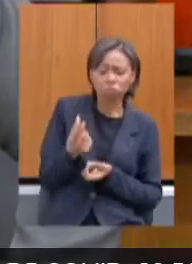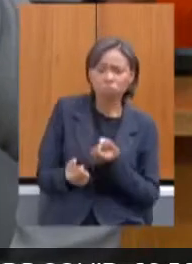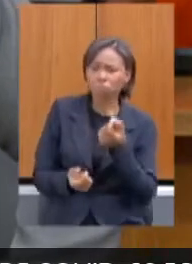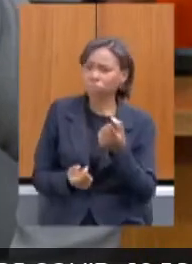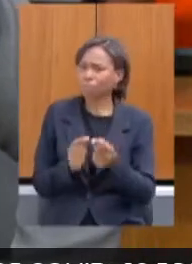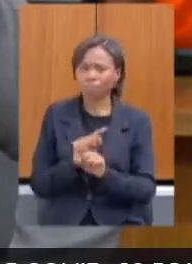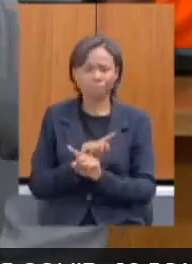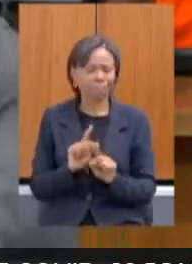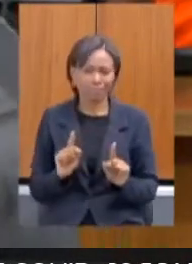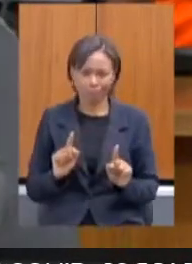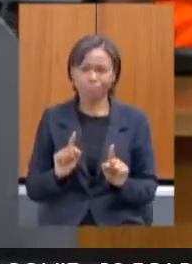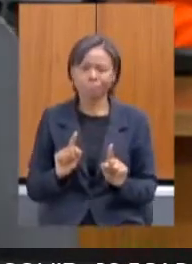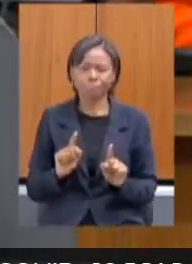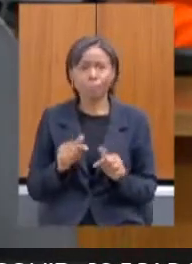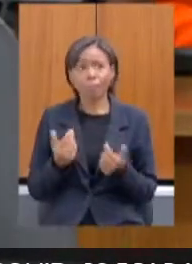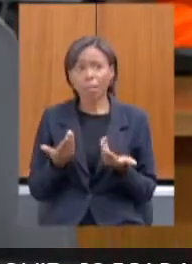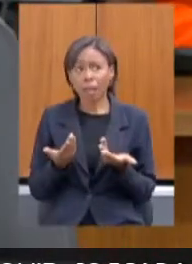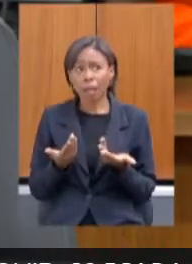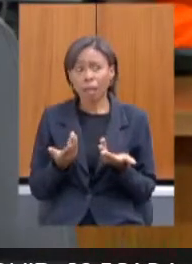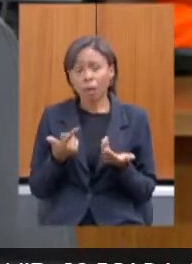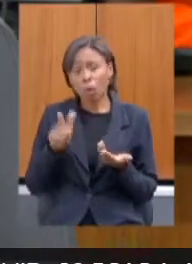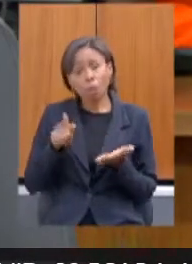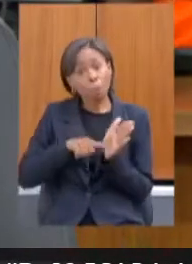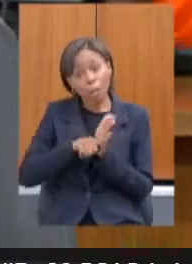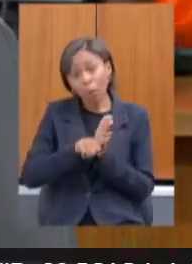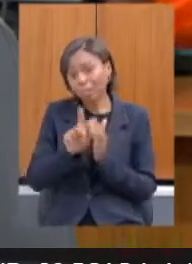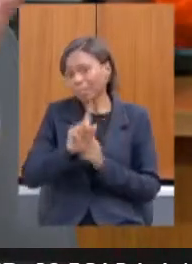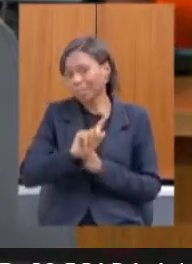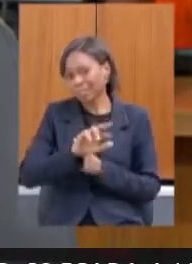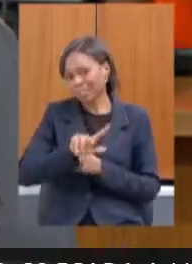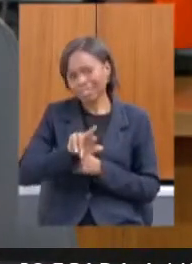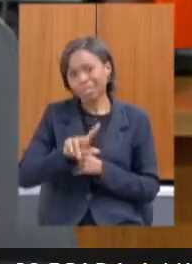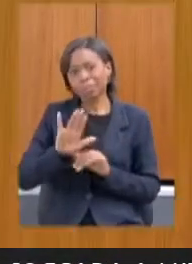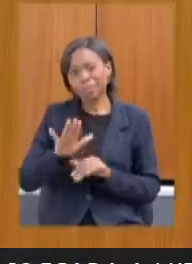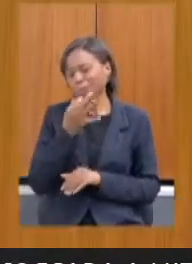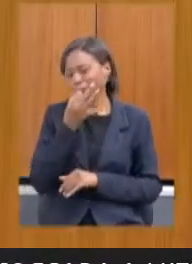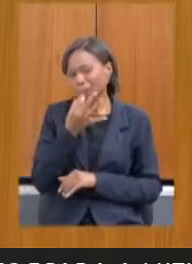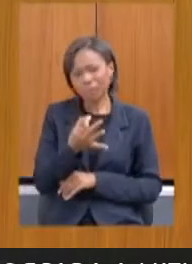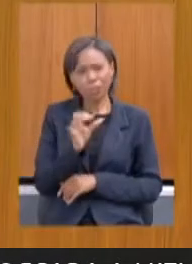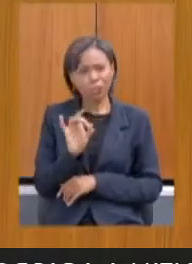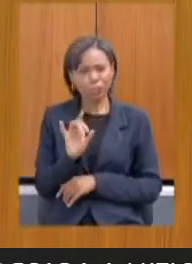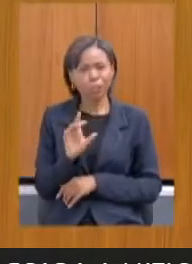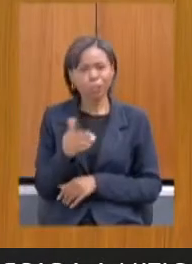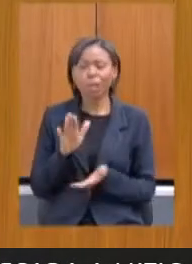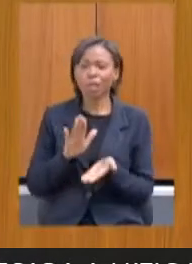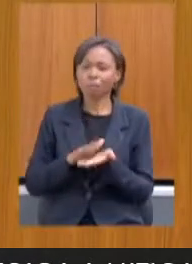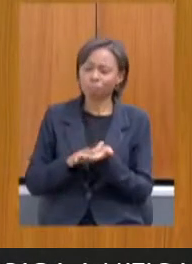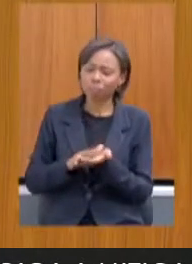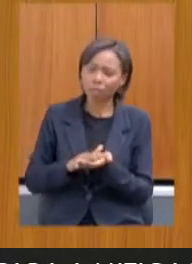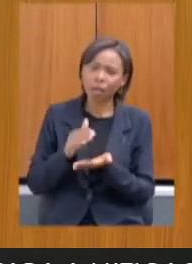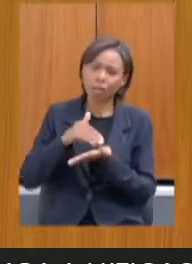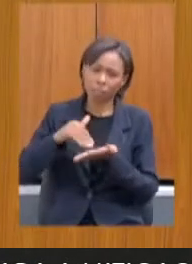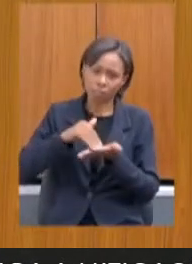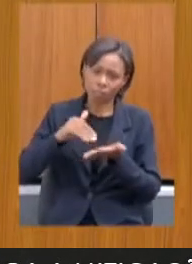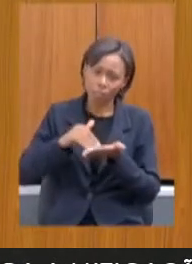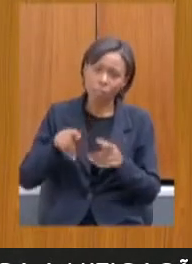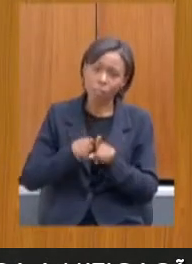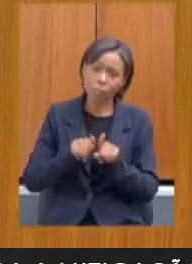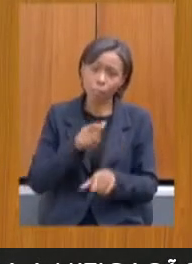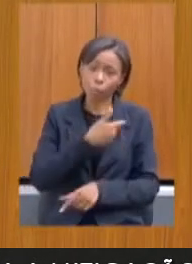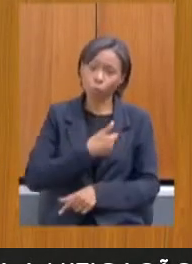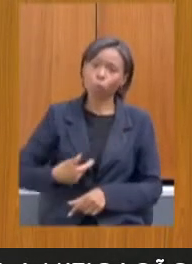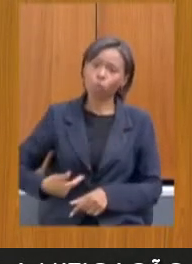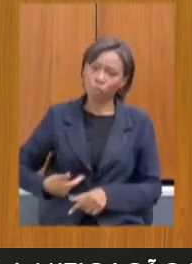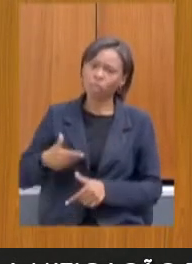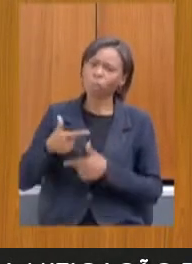Então, na verdade, não chega a ser uma pergunta, é mais um comentário, agradecer e parabenizar a secretaria e o governo pelo trabalho que vem